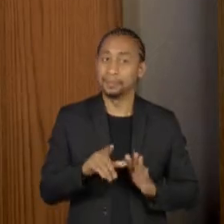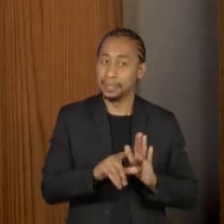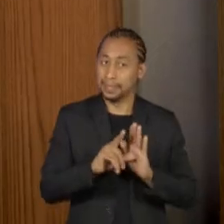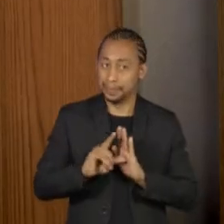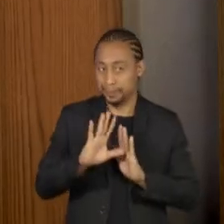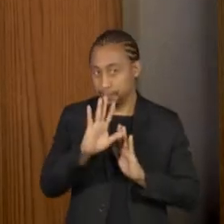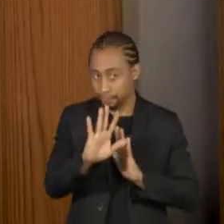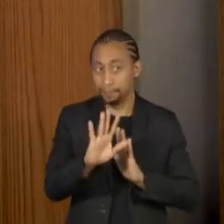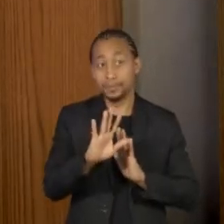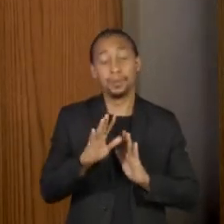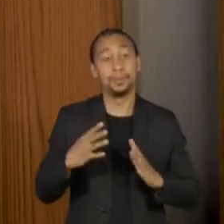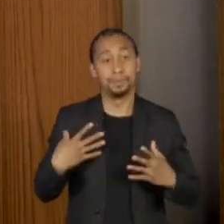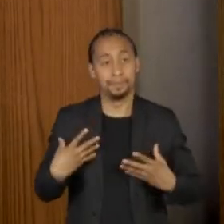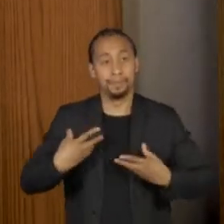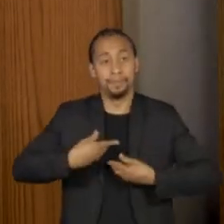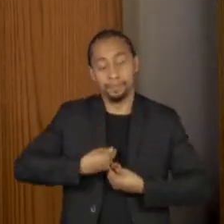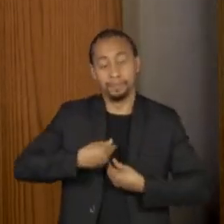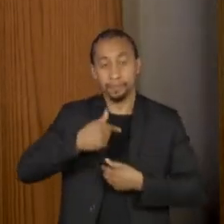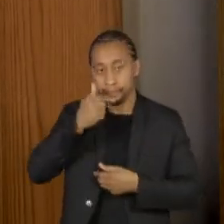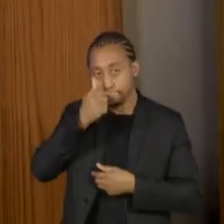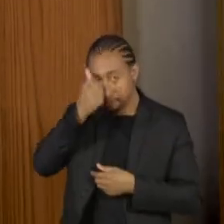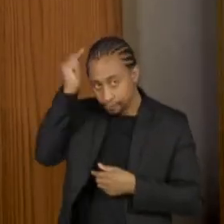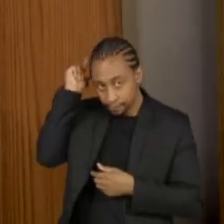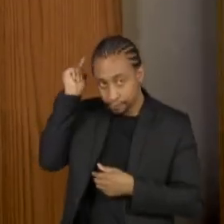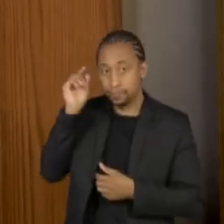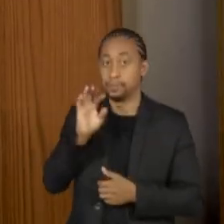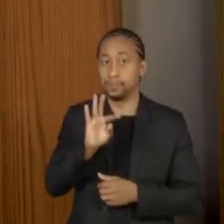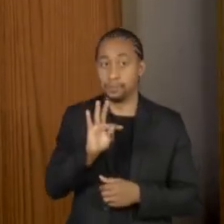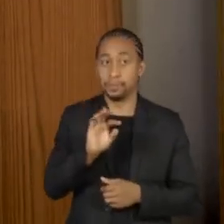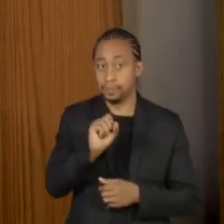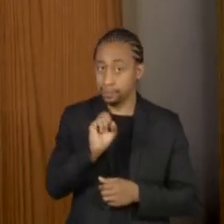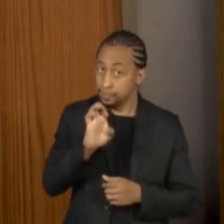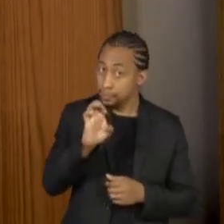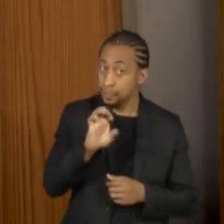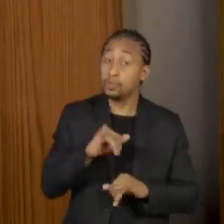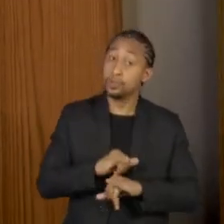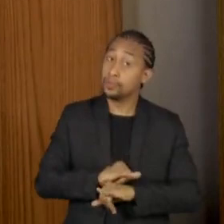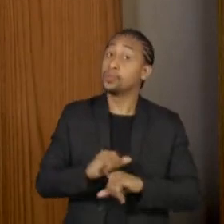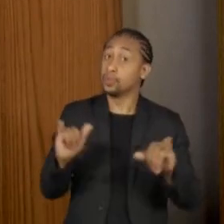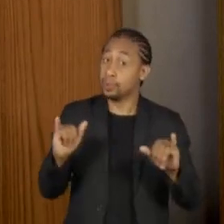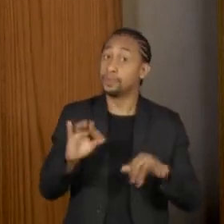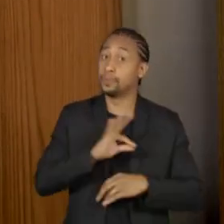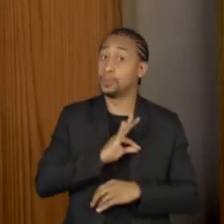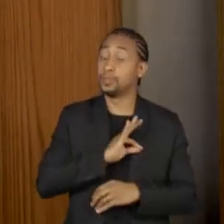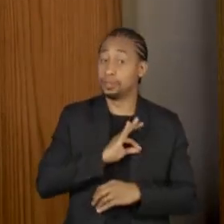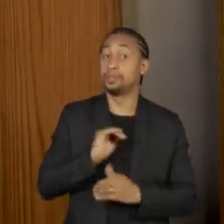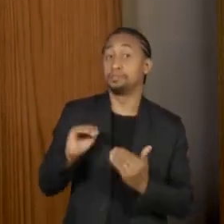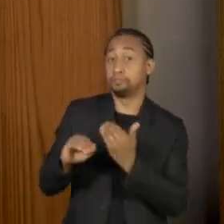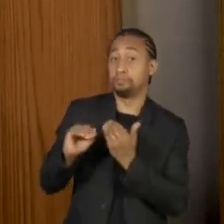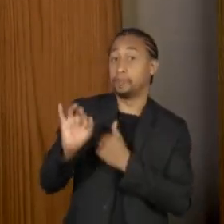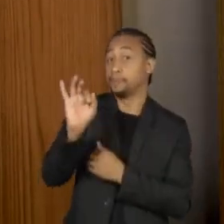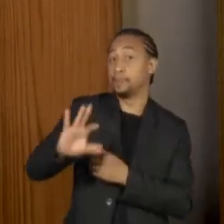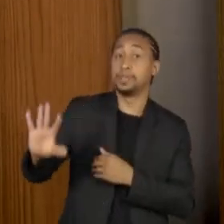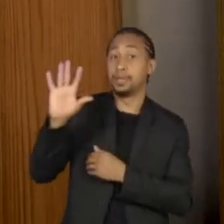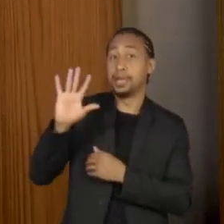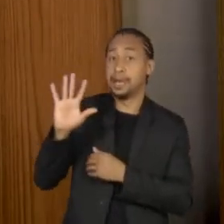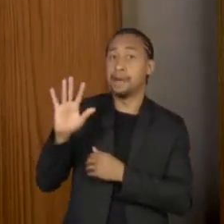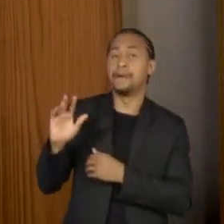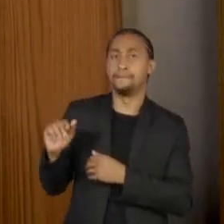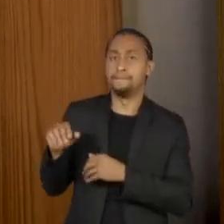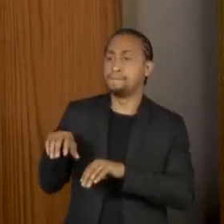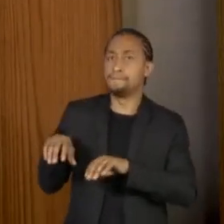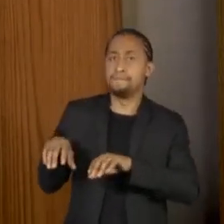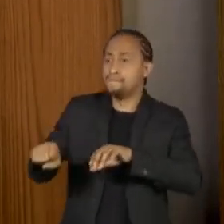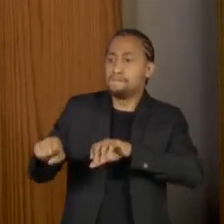O presidente do TSE, Alexandre de Moraes, determinou, como disse a Vera, a paralisação da ação da Polícia Rodoviária Federal, que fez mais de 500